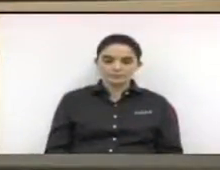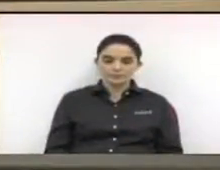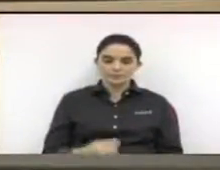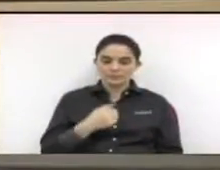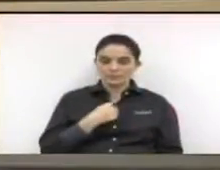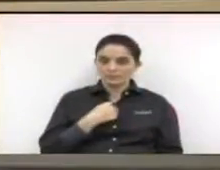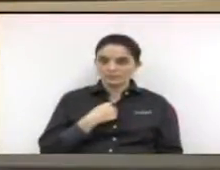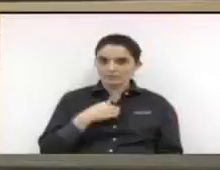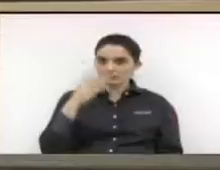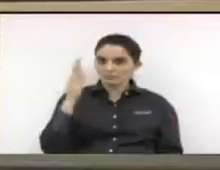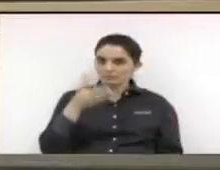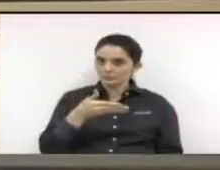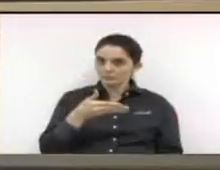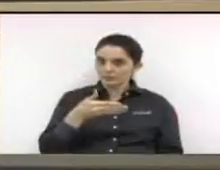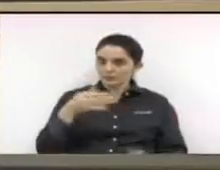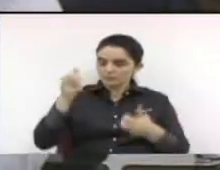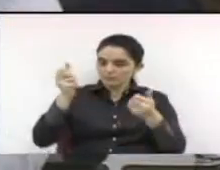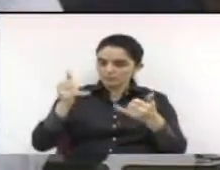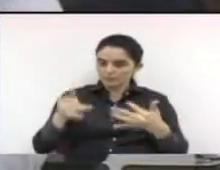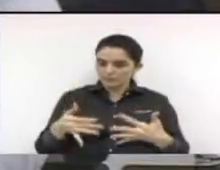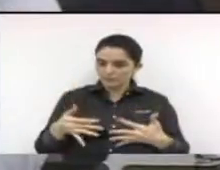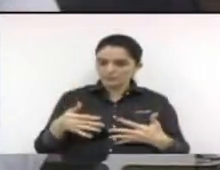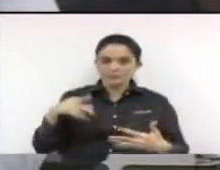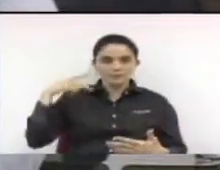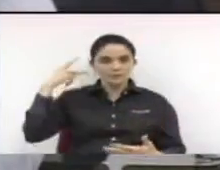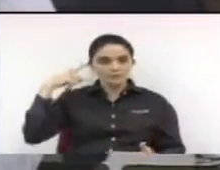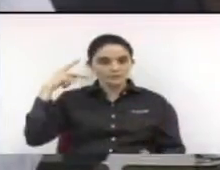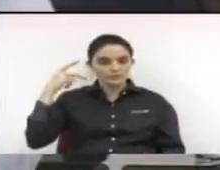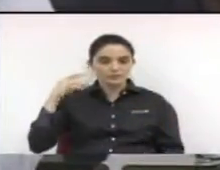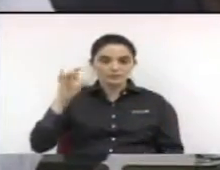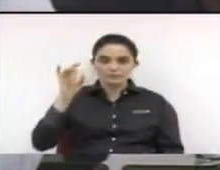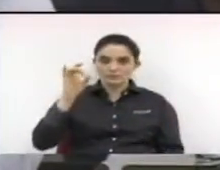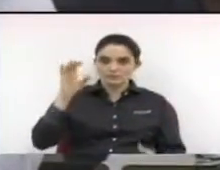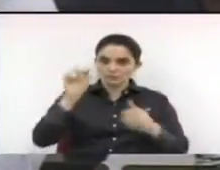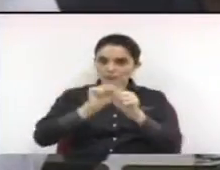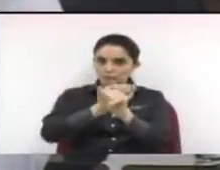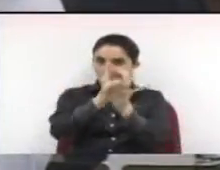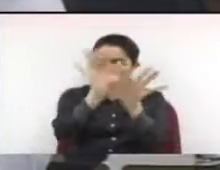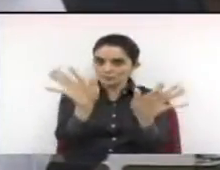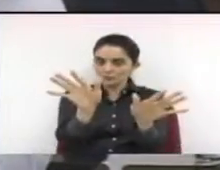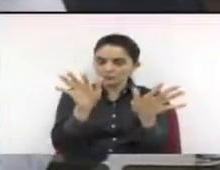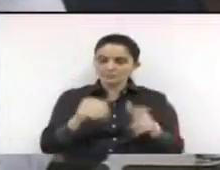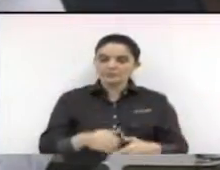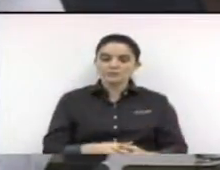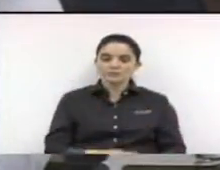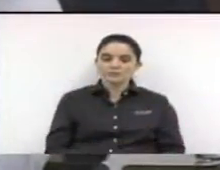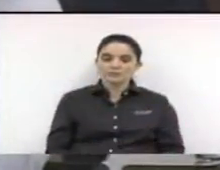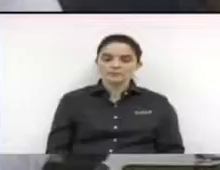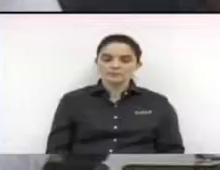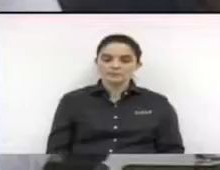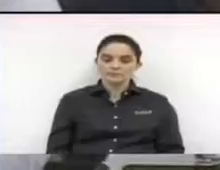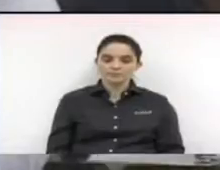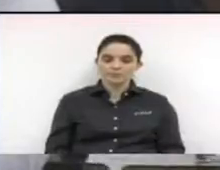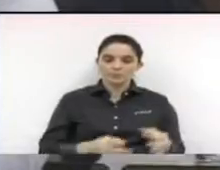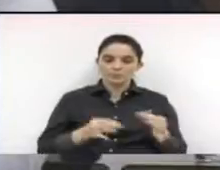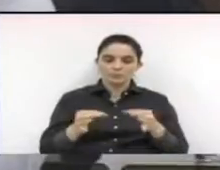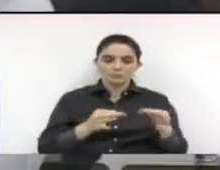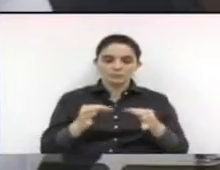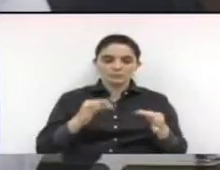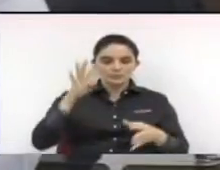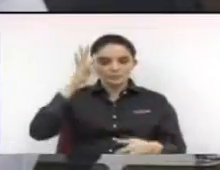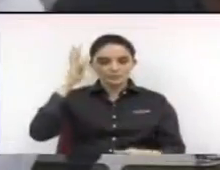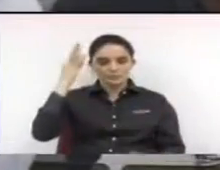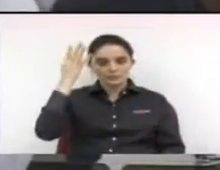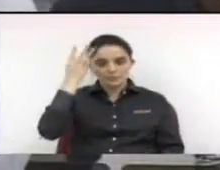conversei com alguns pessoalmente mas para ficar esclarecido a todos esse projeto de